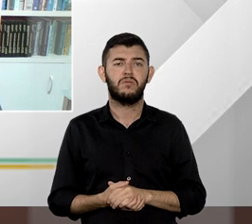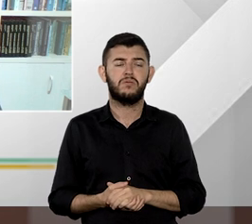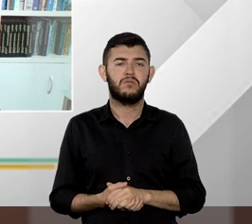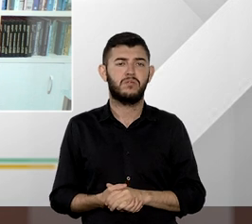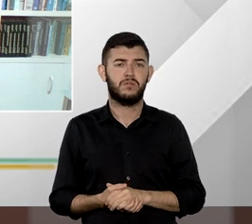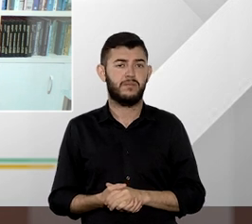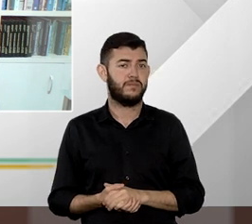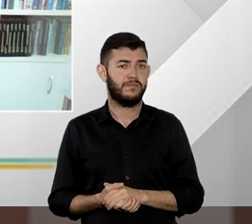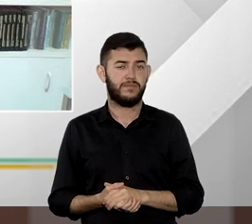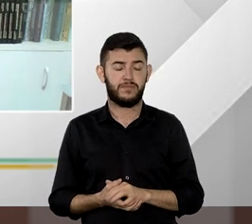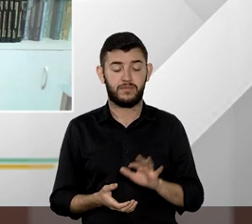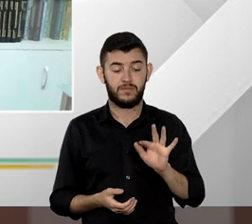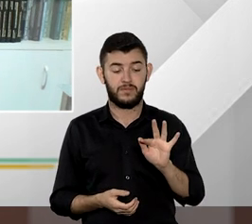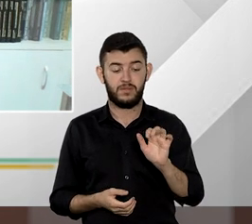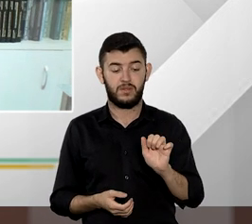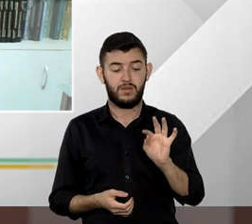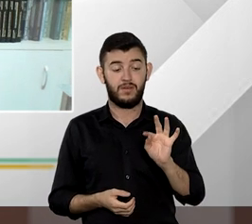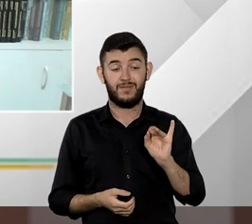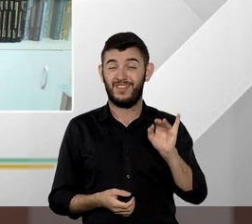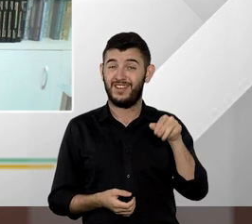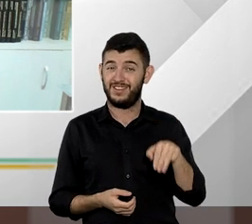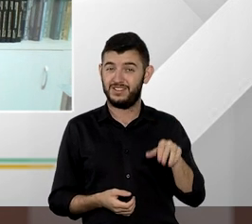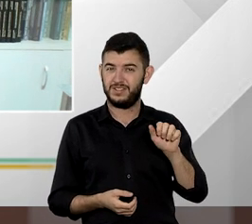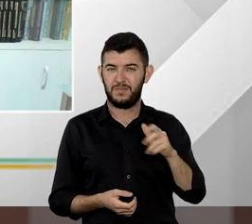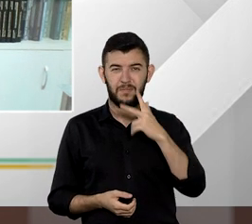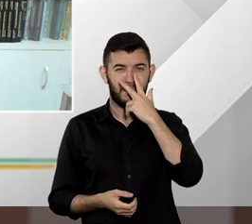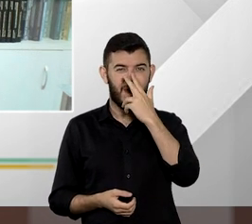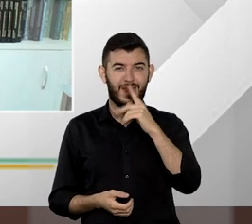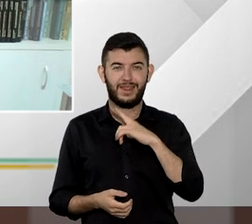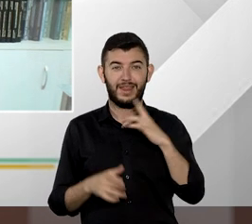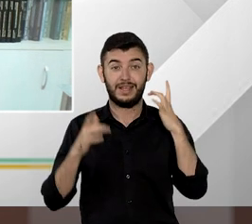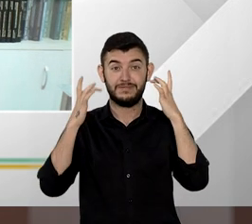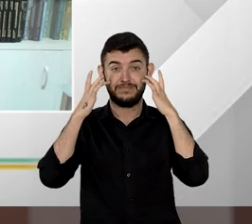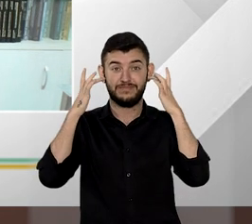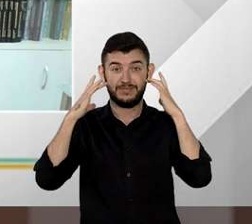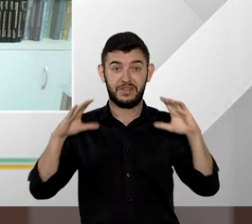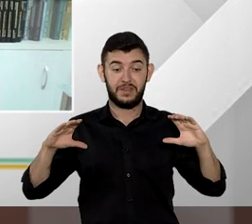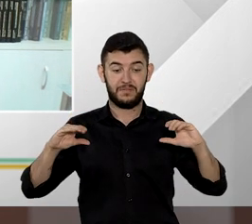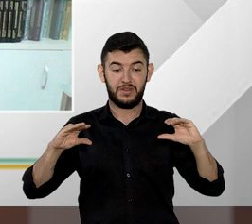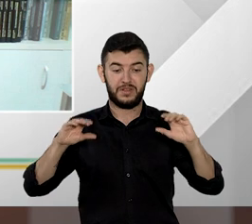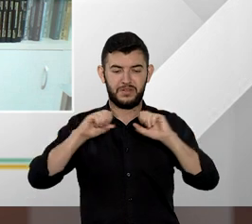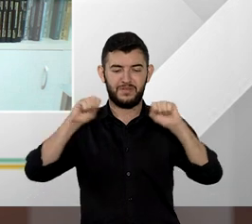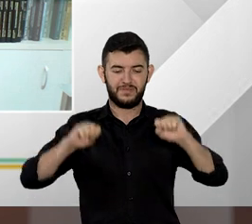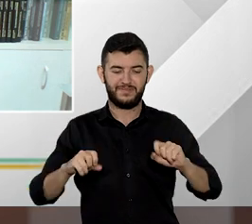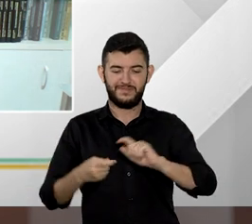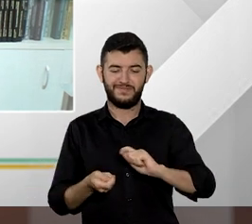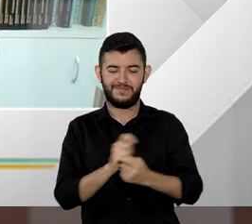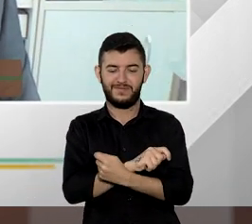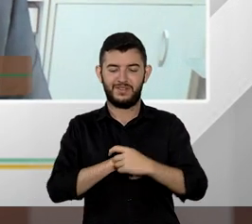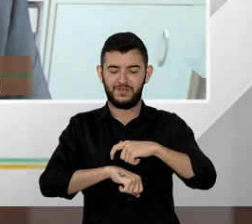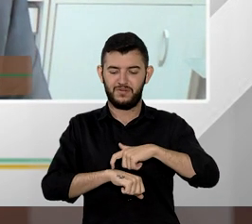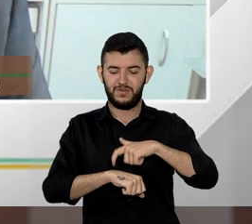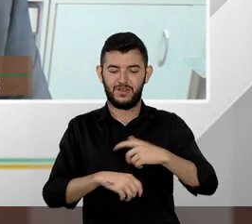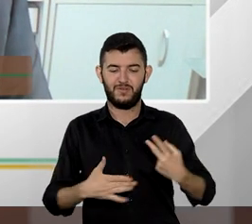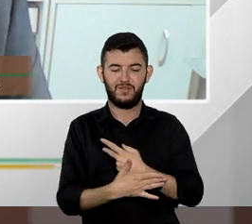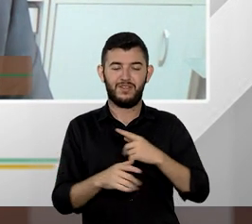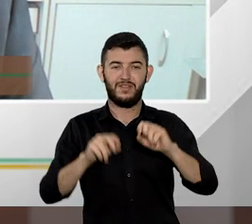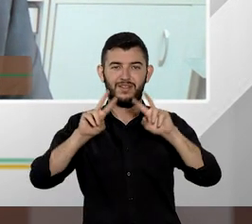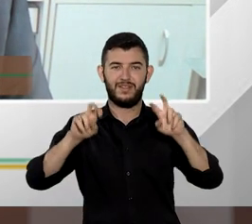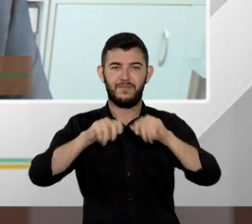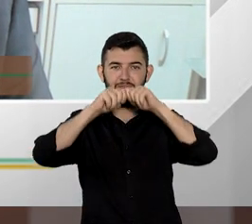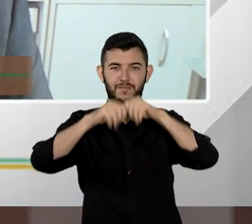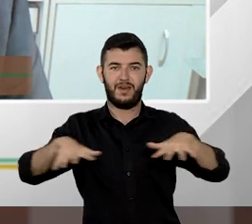Parece Fátima que aqui é um amadurecimento do sistema quando chegou a repercussão geral